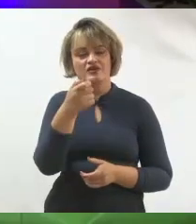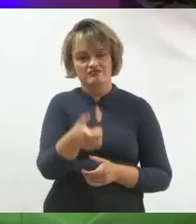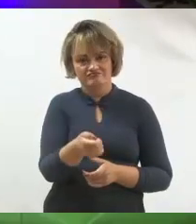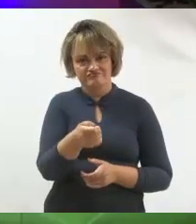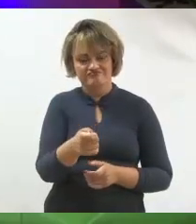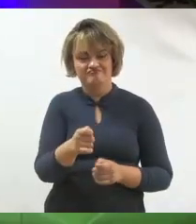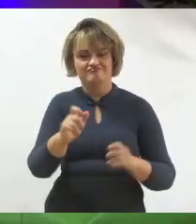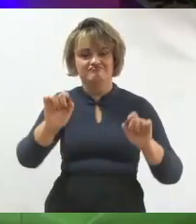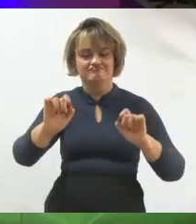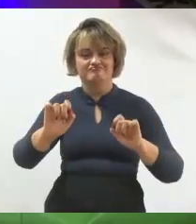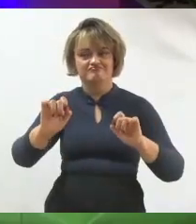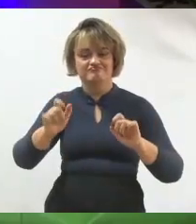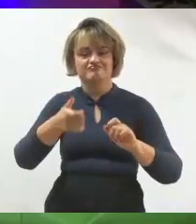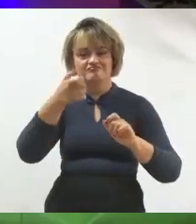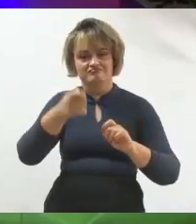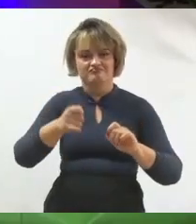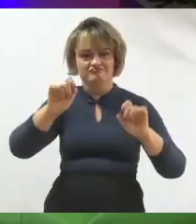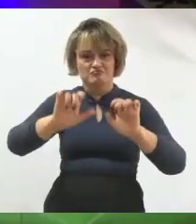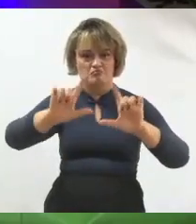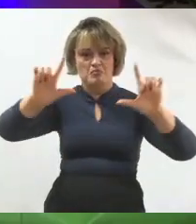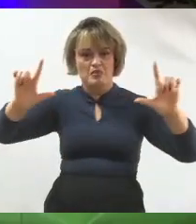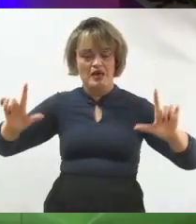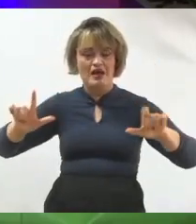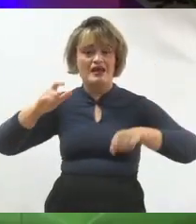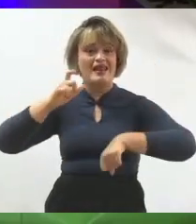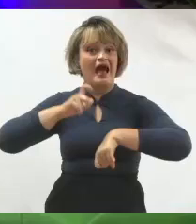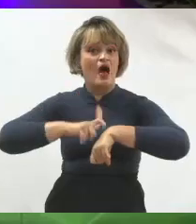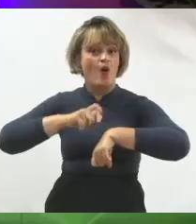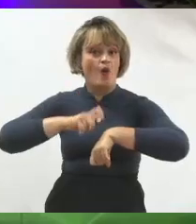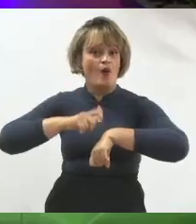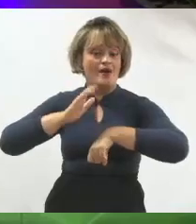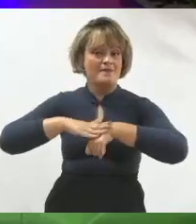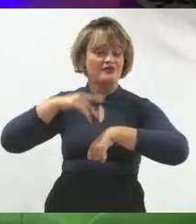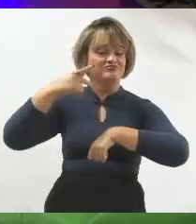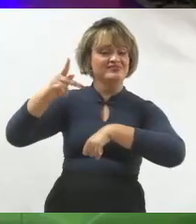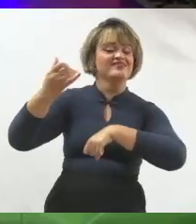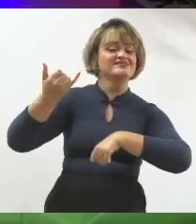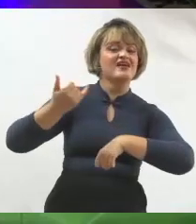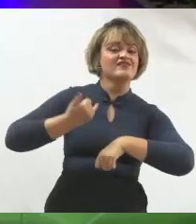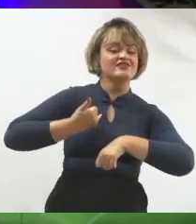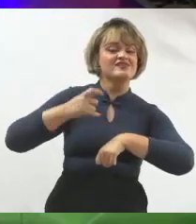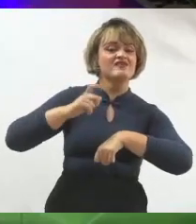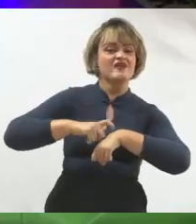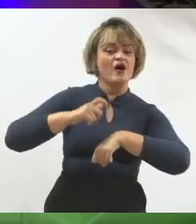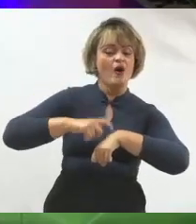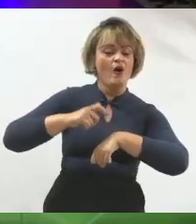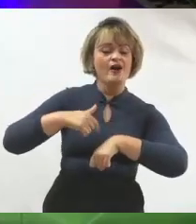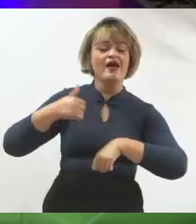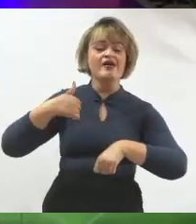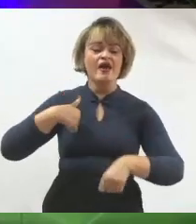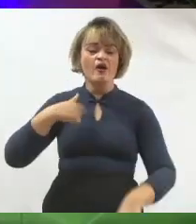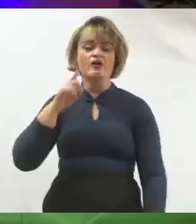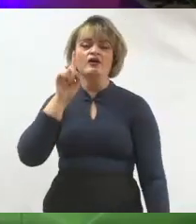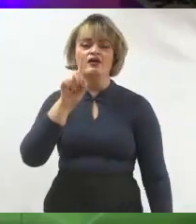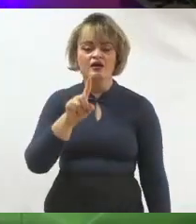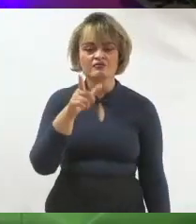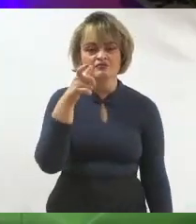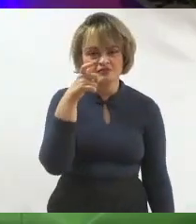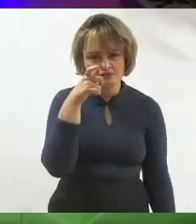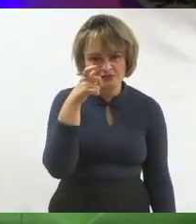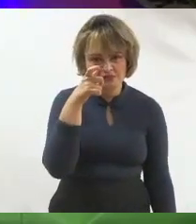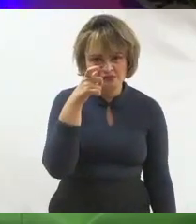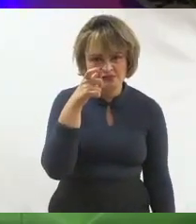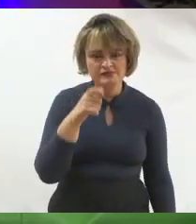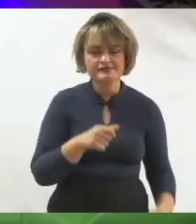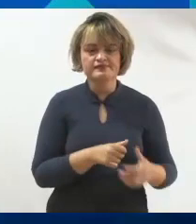numa TV aberta, no horário que eles decidiam que ia passar um desenho animado, para que eu pudesse ver o